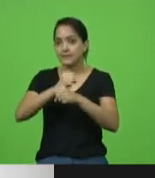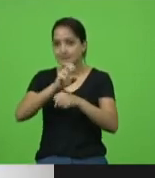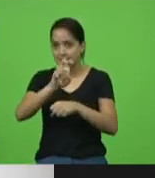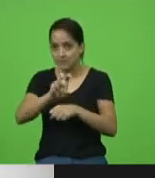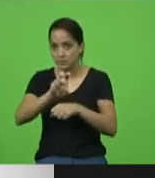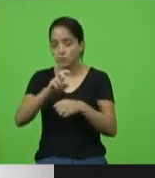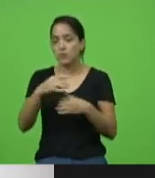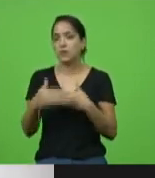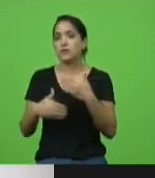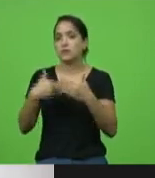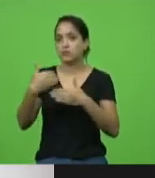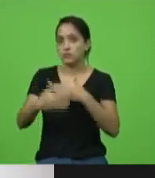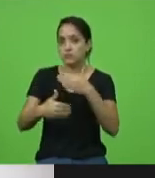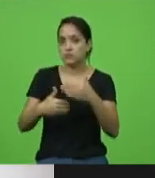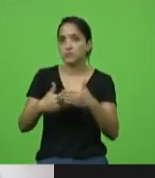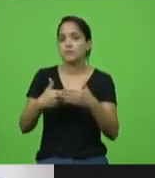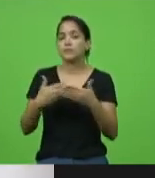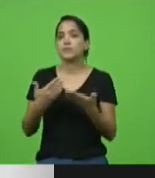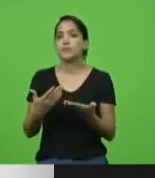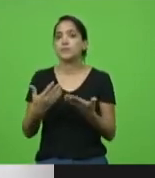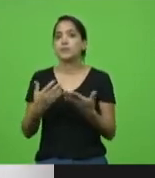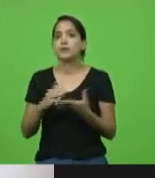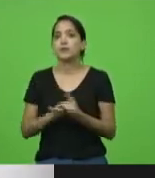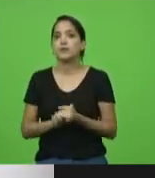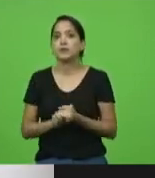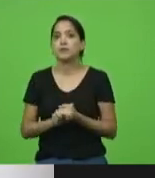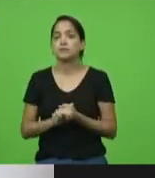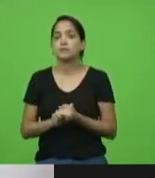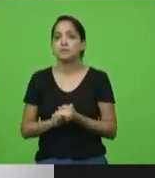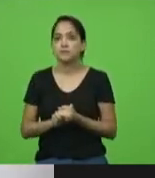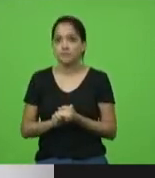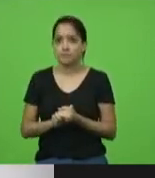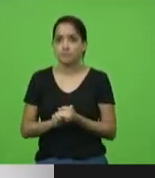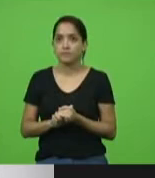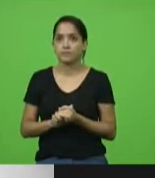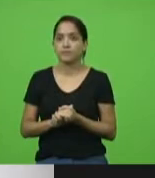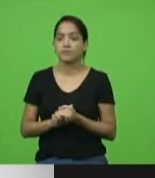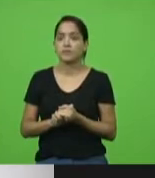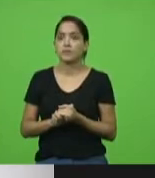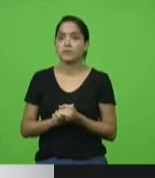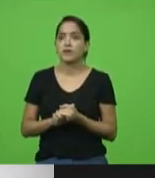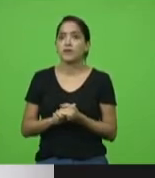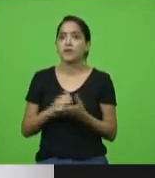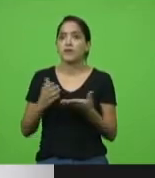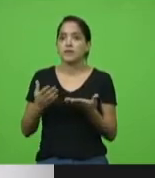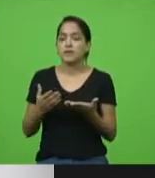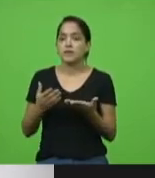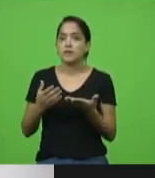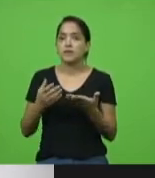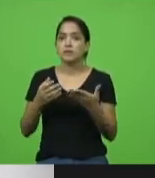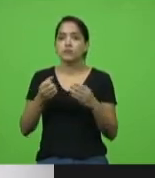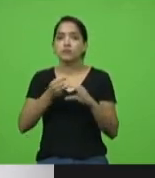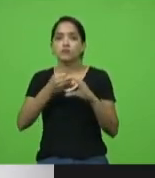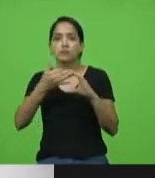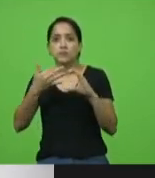ela assume um aspecto ecumênico envolvendo